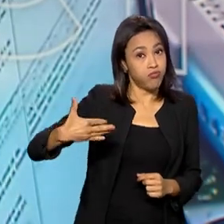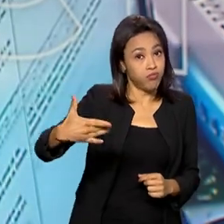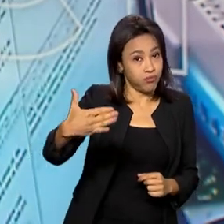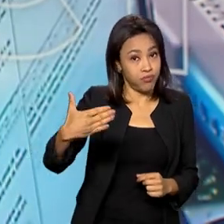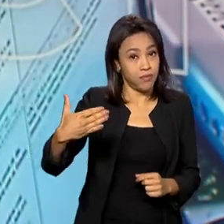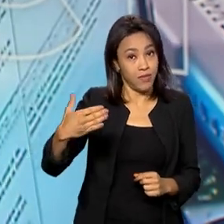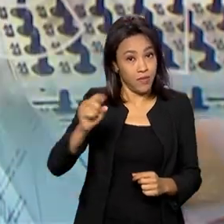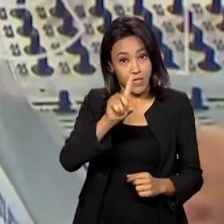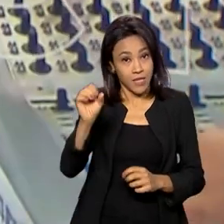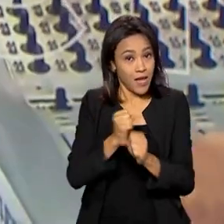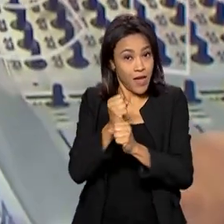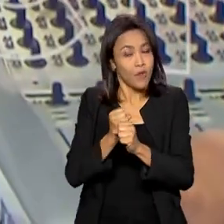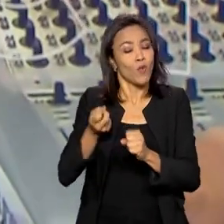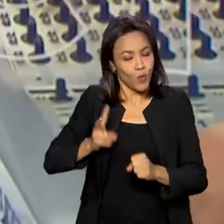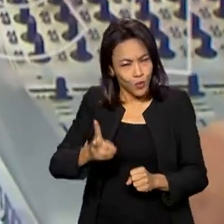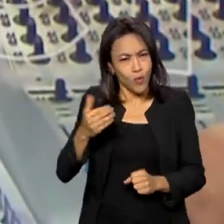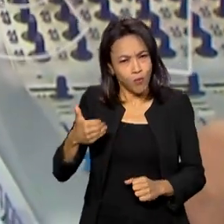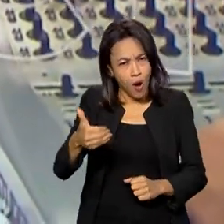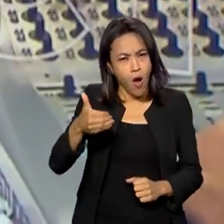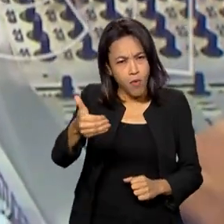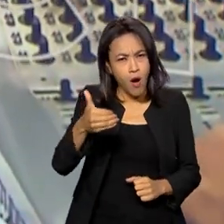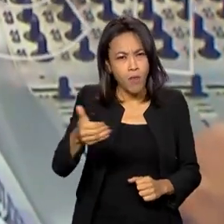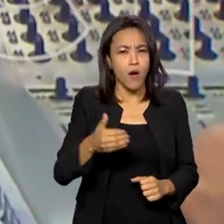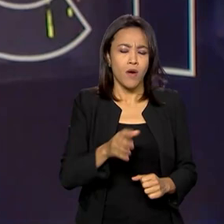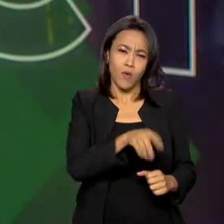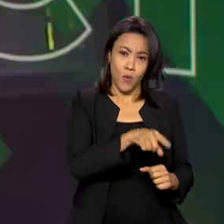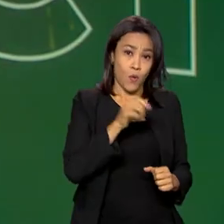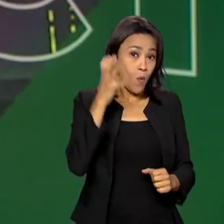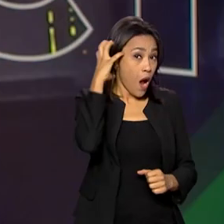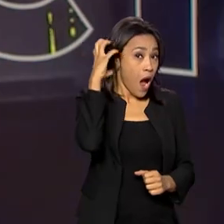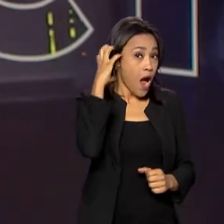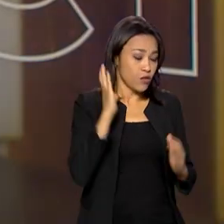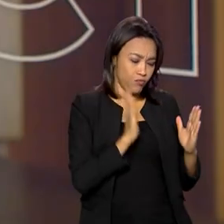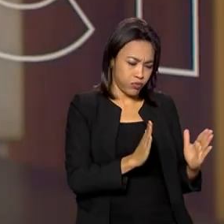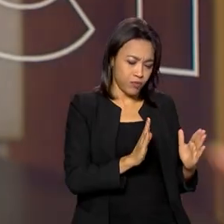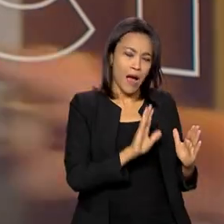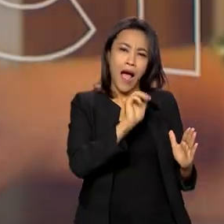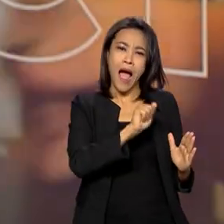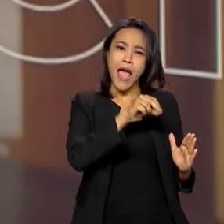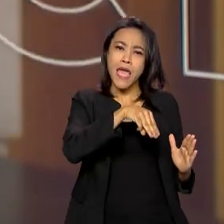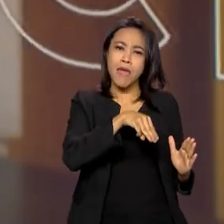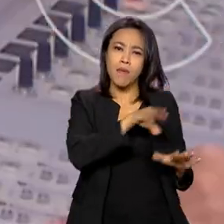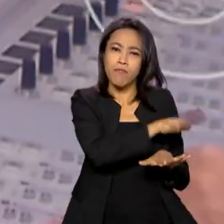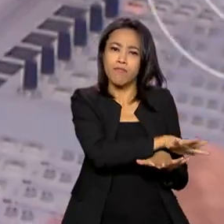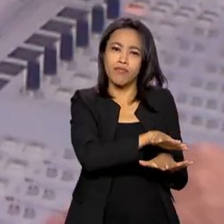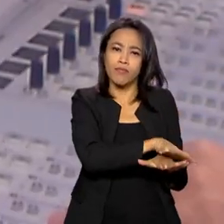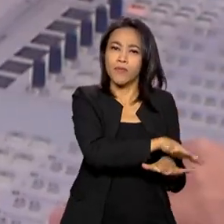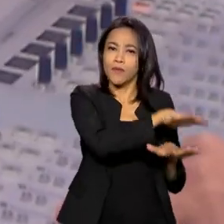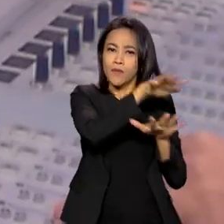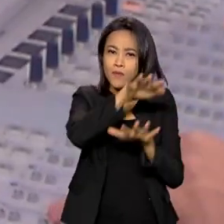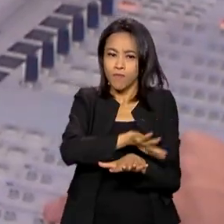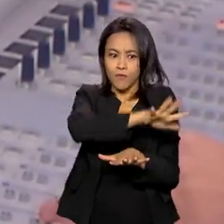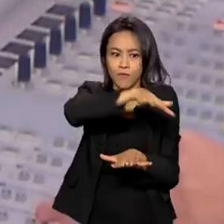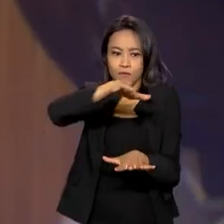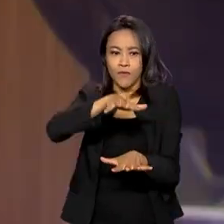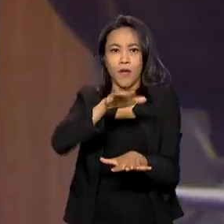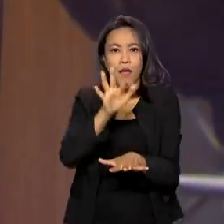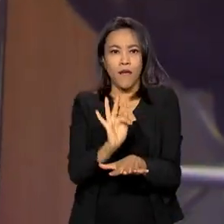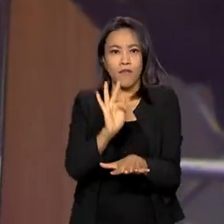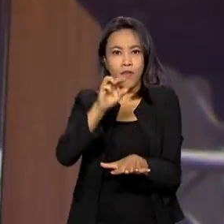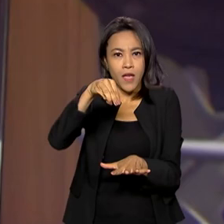O rádio foi se modelizando, saiu do AM, foi para o FM, foi para o estéreo.